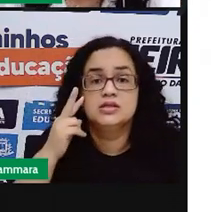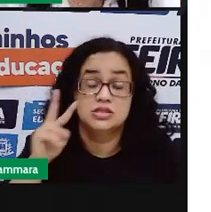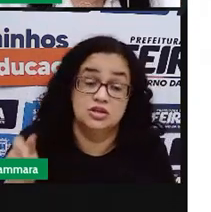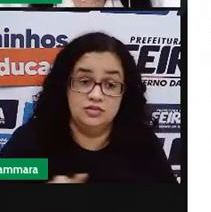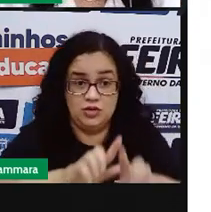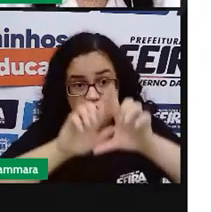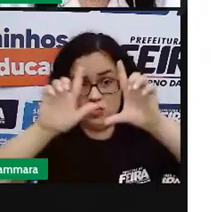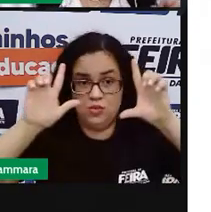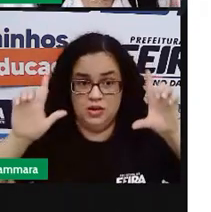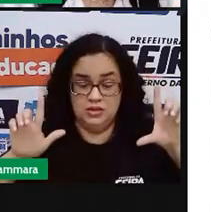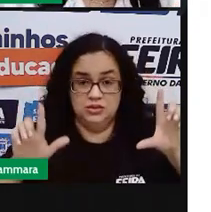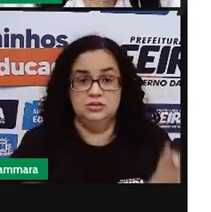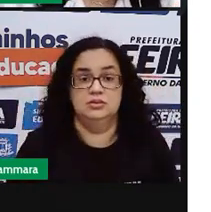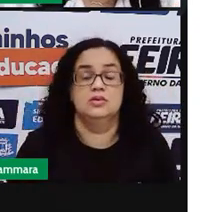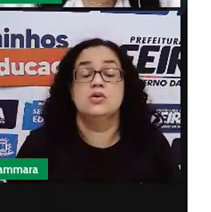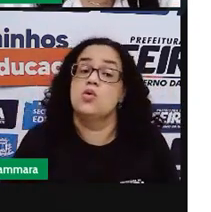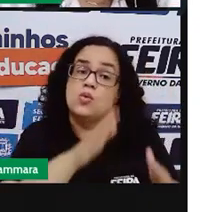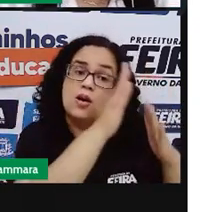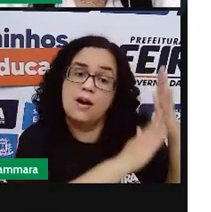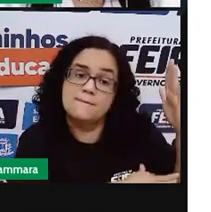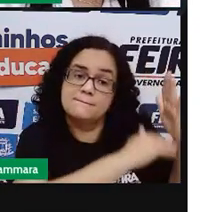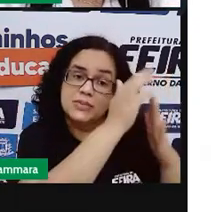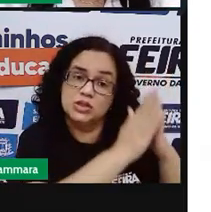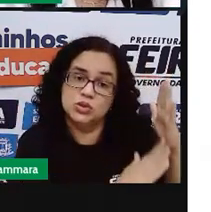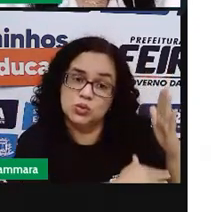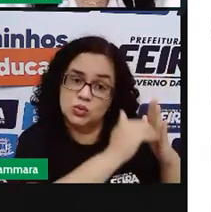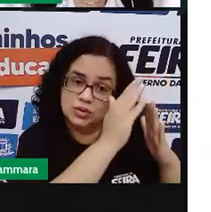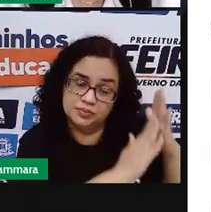quadro, uma pintura,